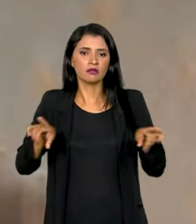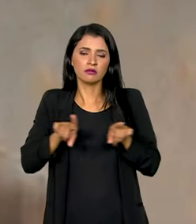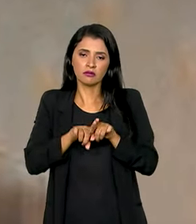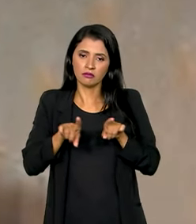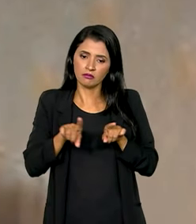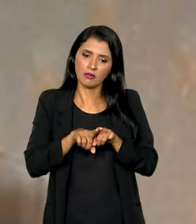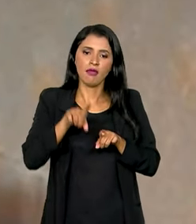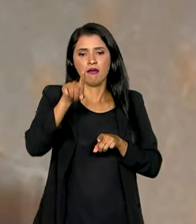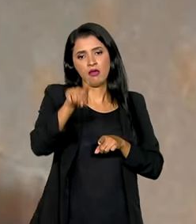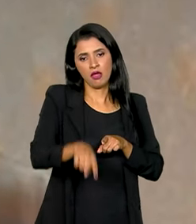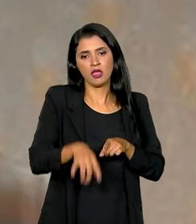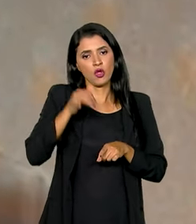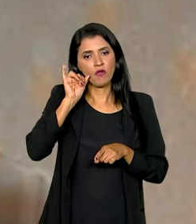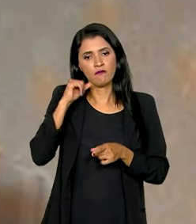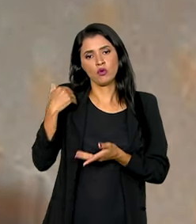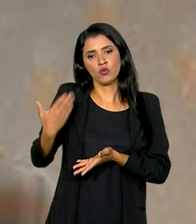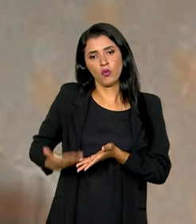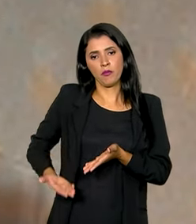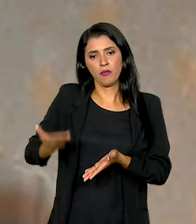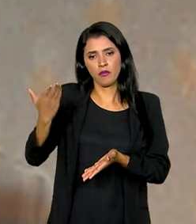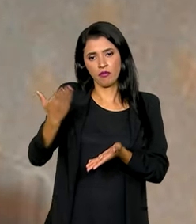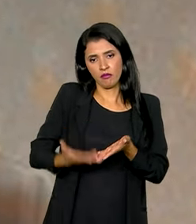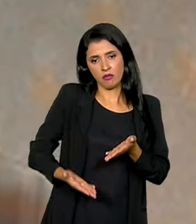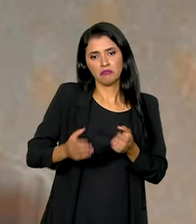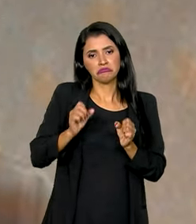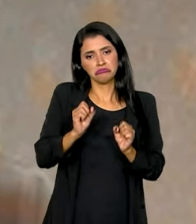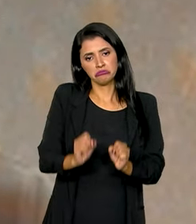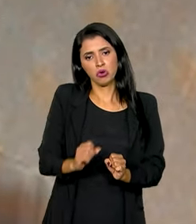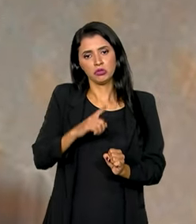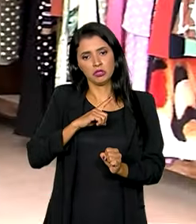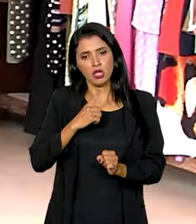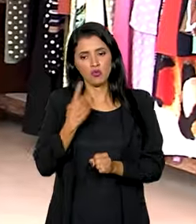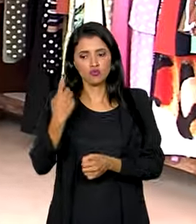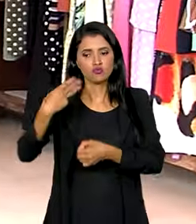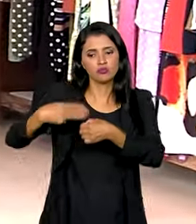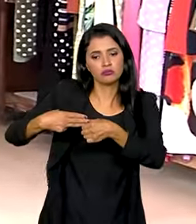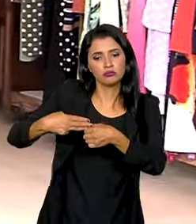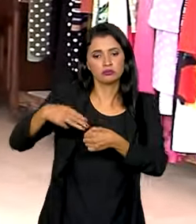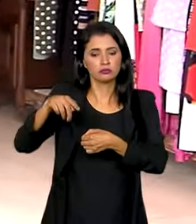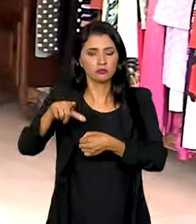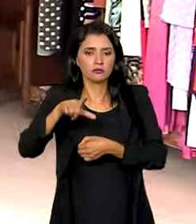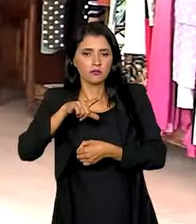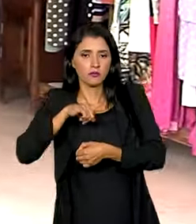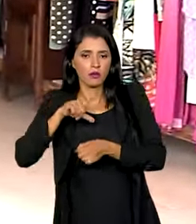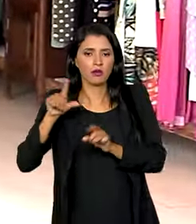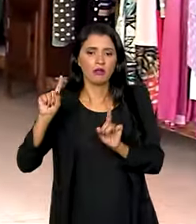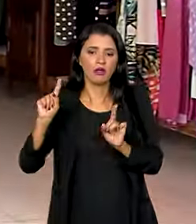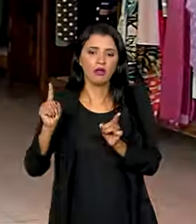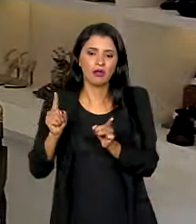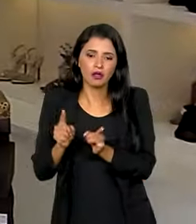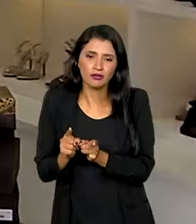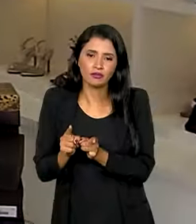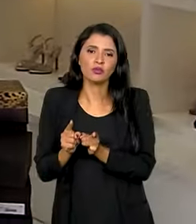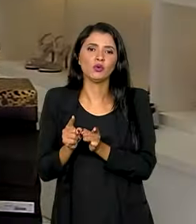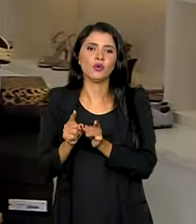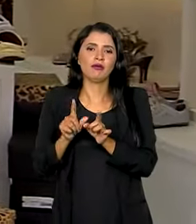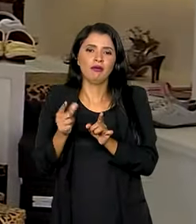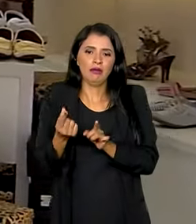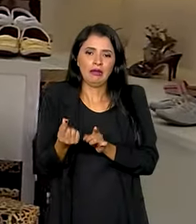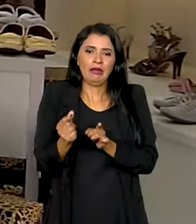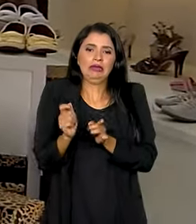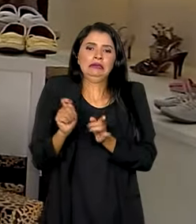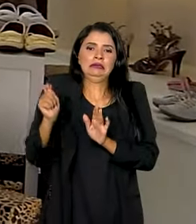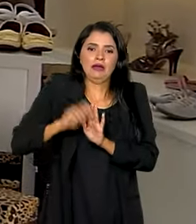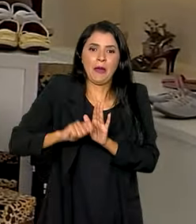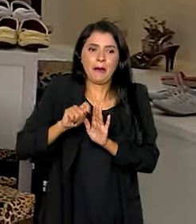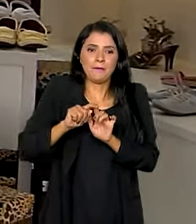é com isso que eu evito perda. Ou seja, eu posso ter um município que vá ter uma redução dessa fatia do bolo, mas como esse bolo